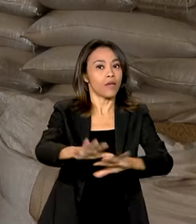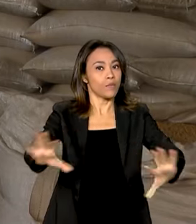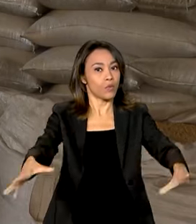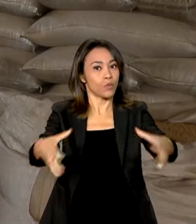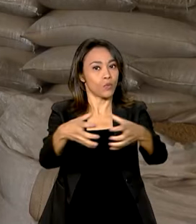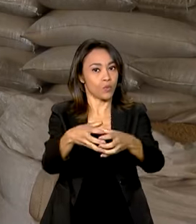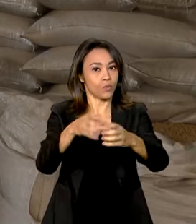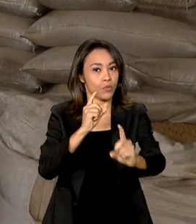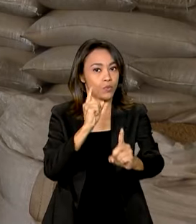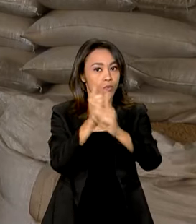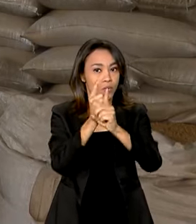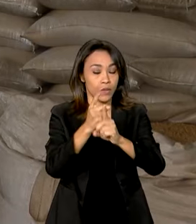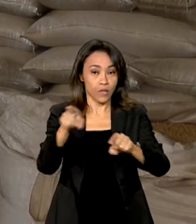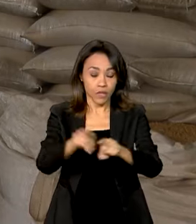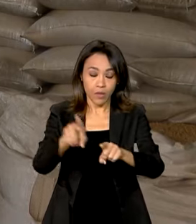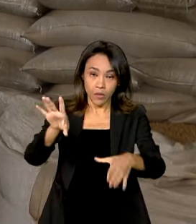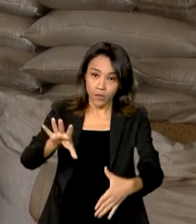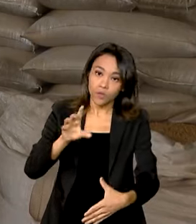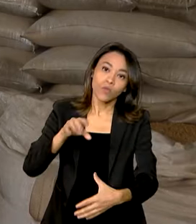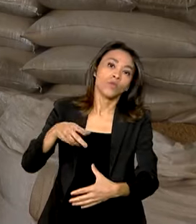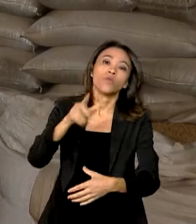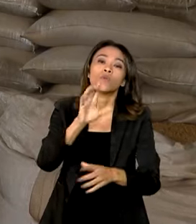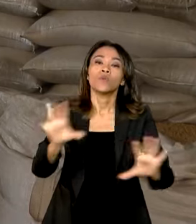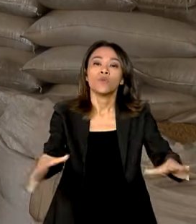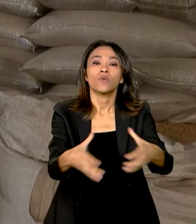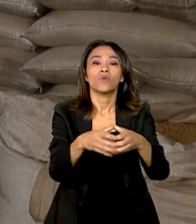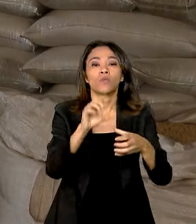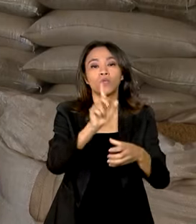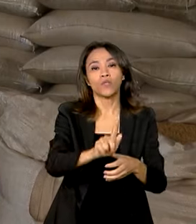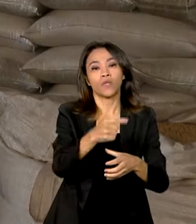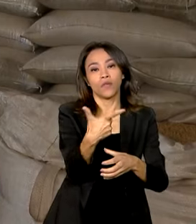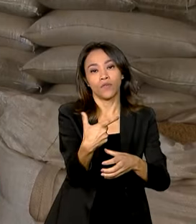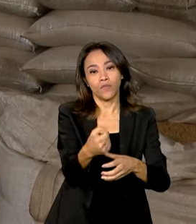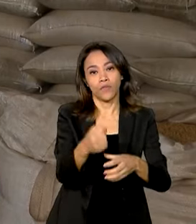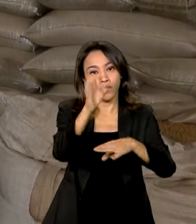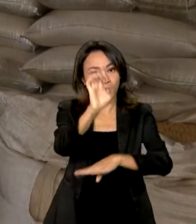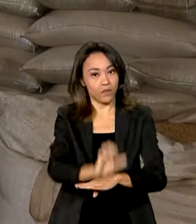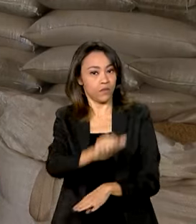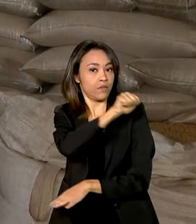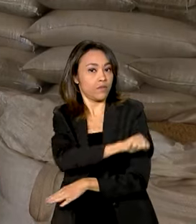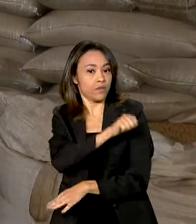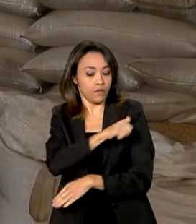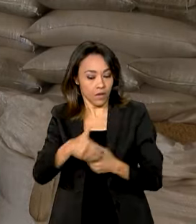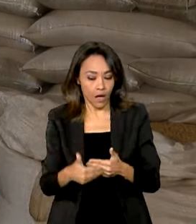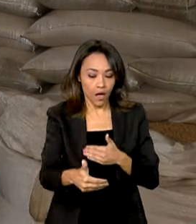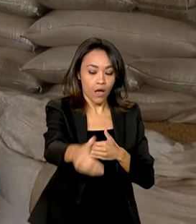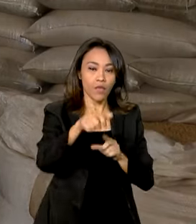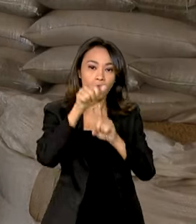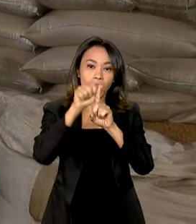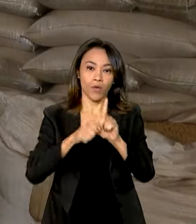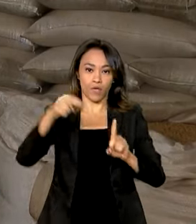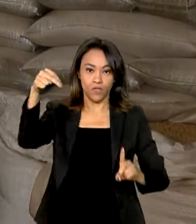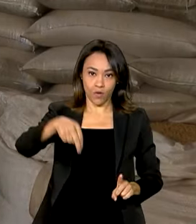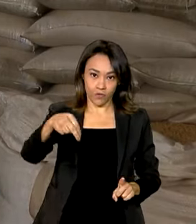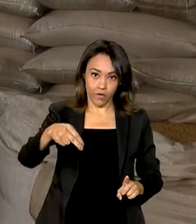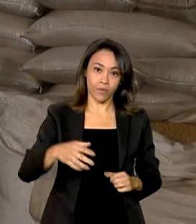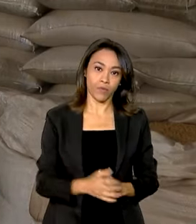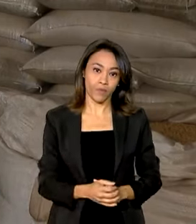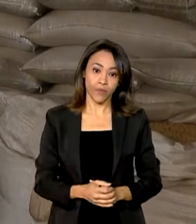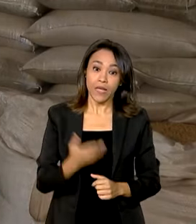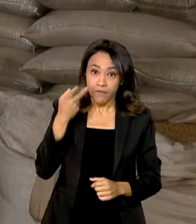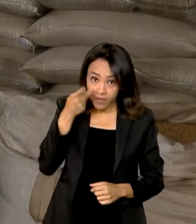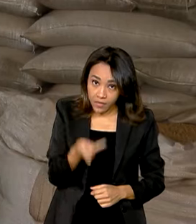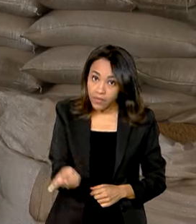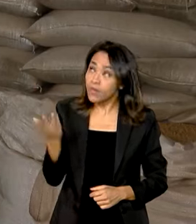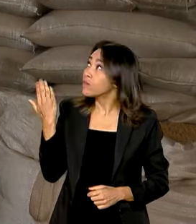cúpula de líderes do bloco G20, que acontecerá no Rio de Janeiro, em novembro deste ano. Além desta visita ao armazém da